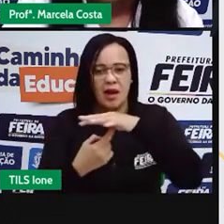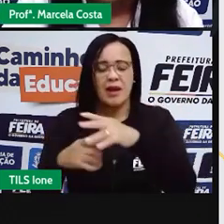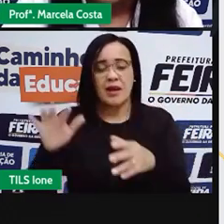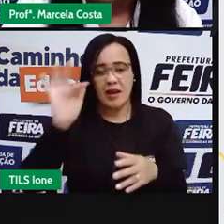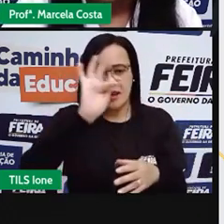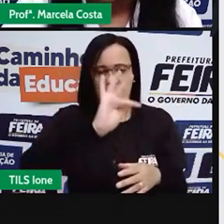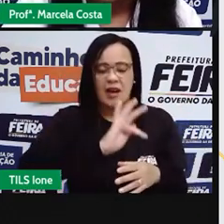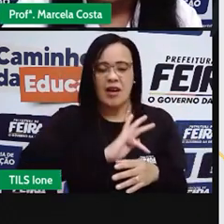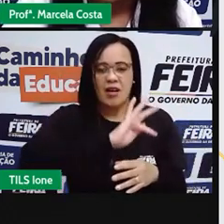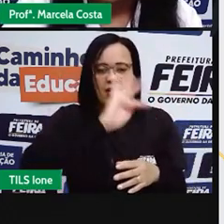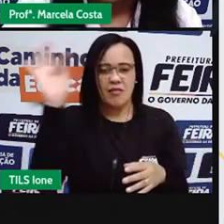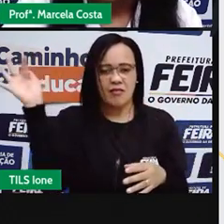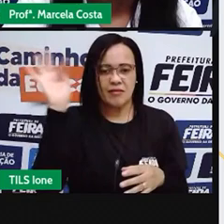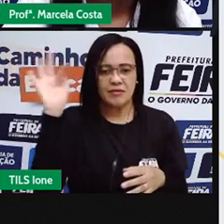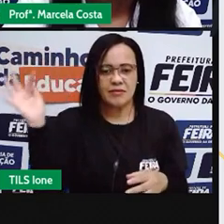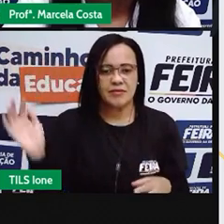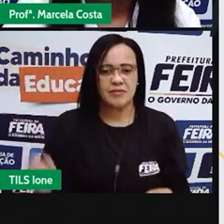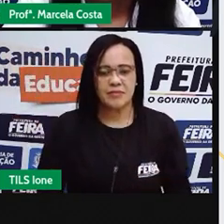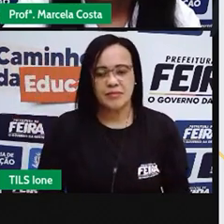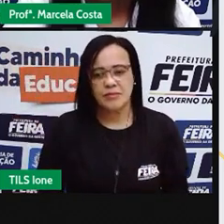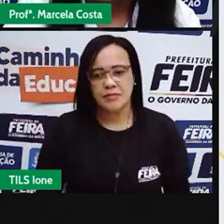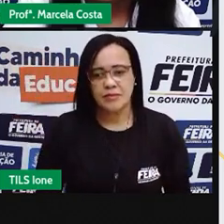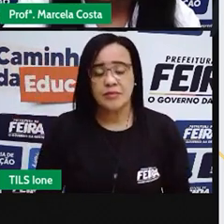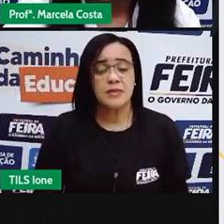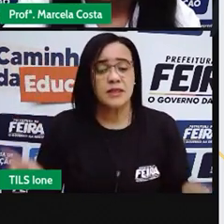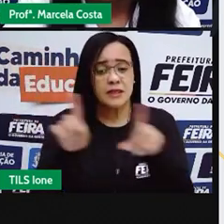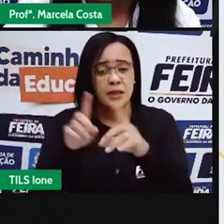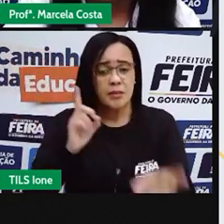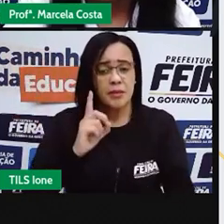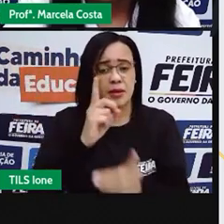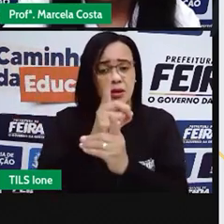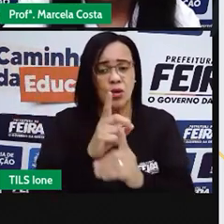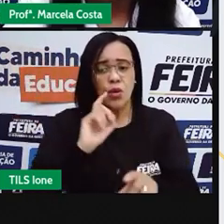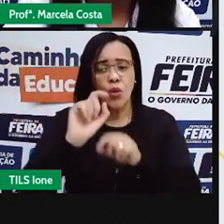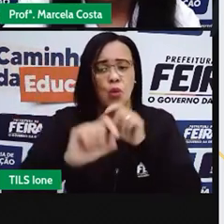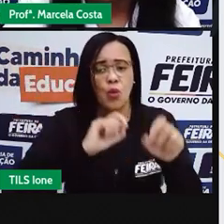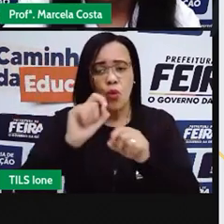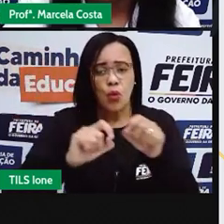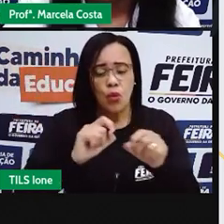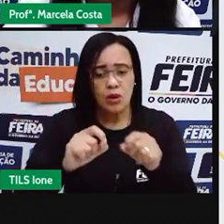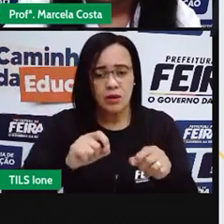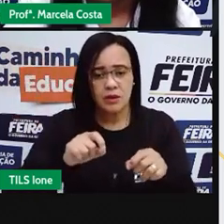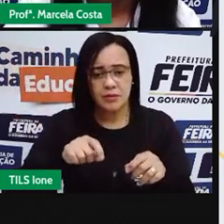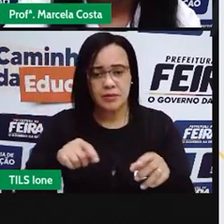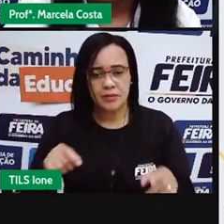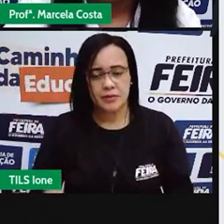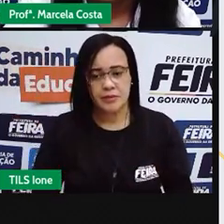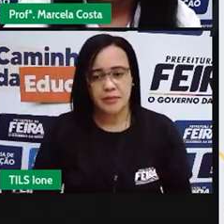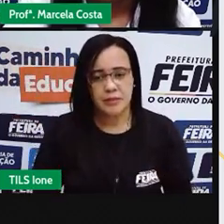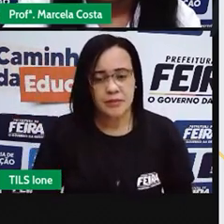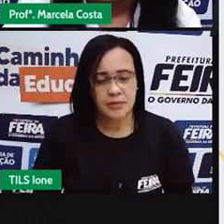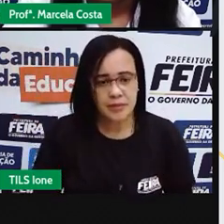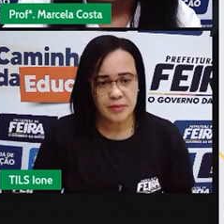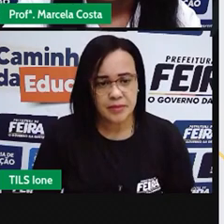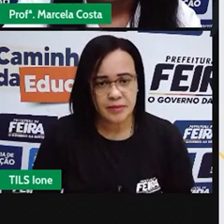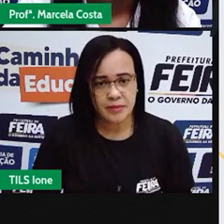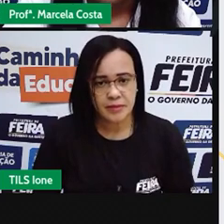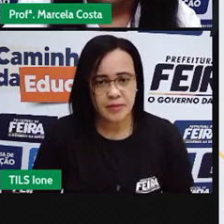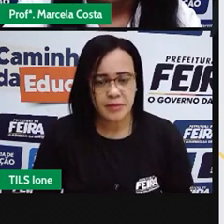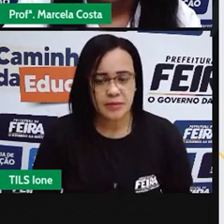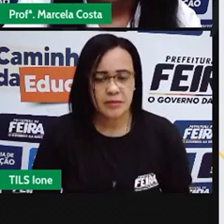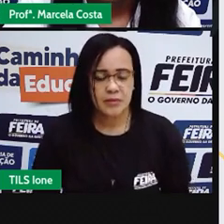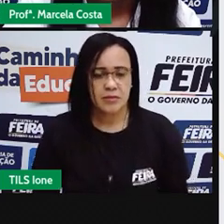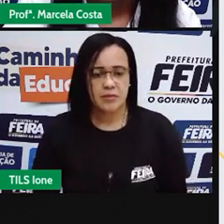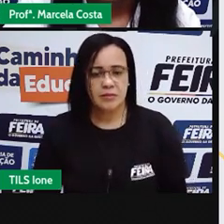A gente localiza, também, outras avenidas. Então, aqui ó, a Avenida Getúlio